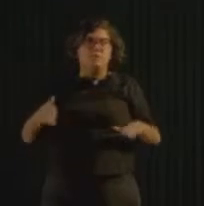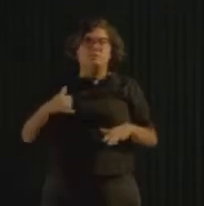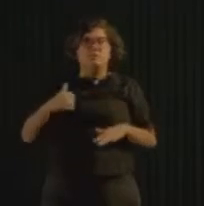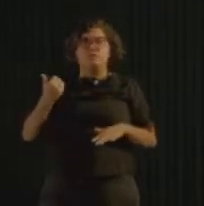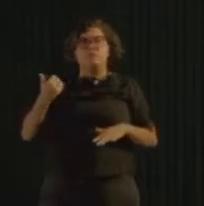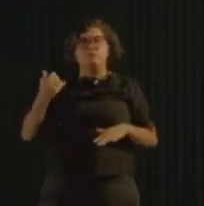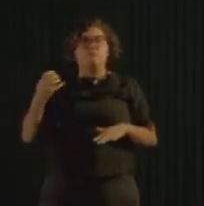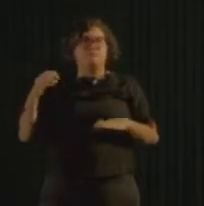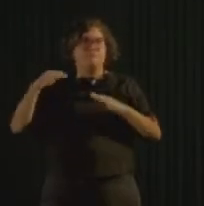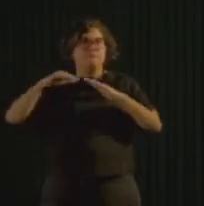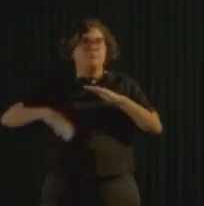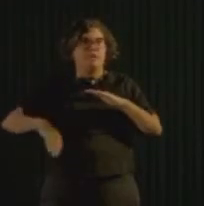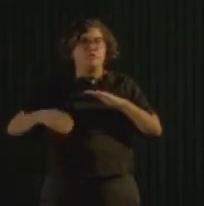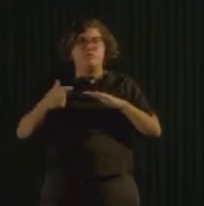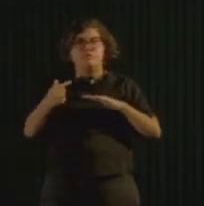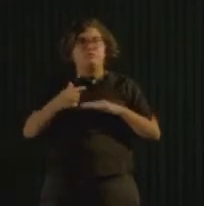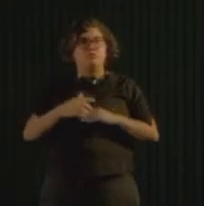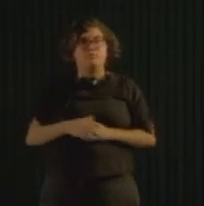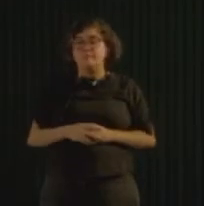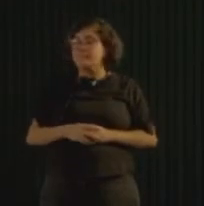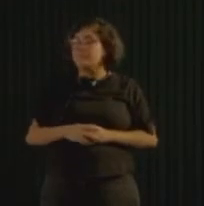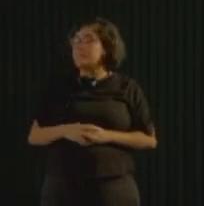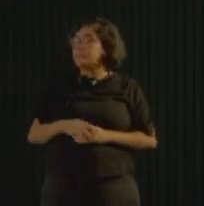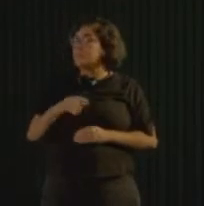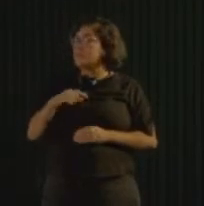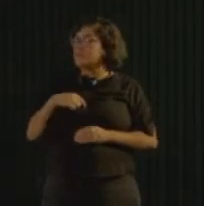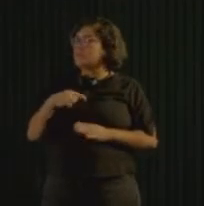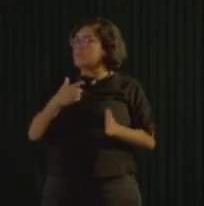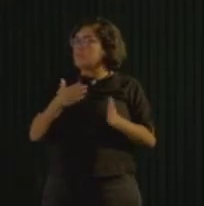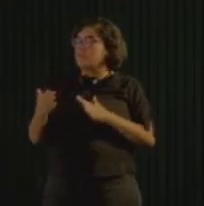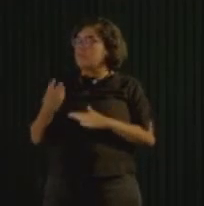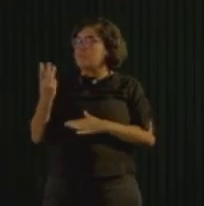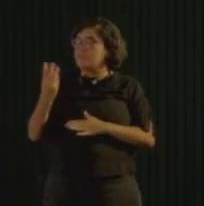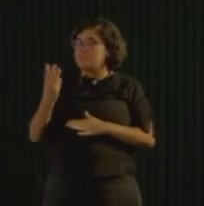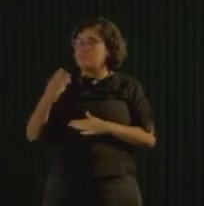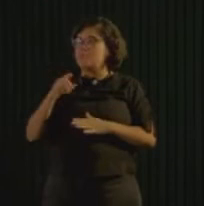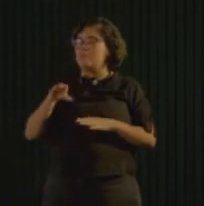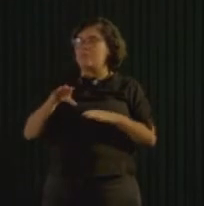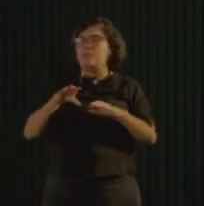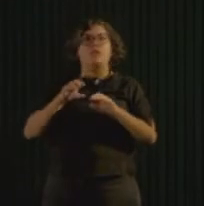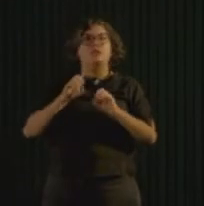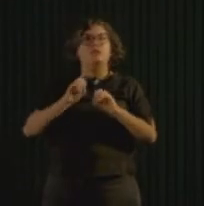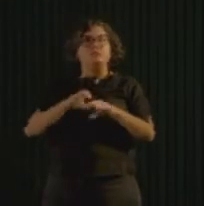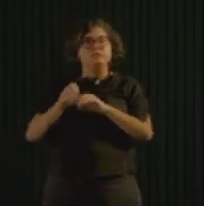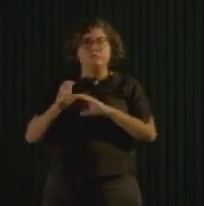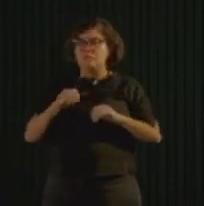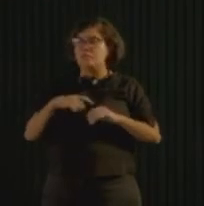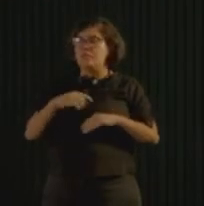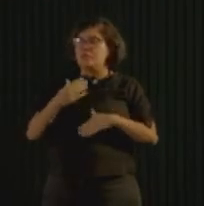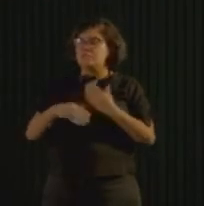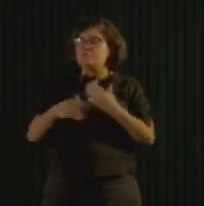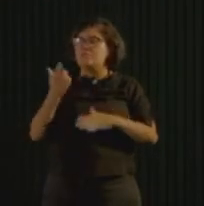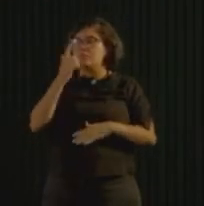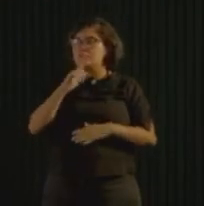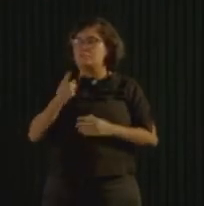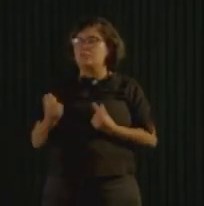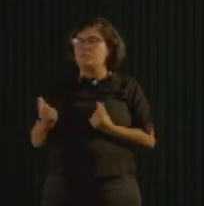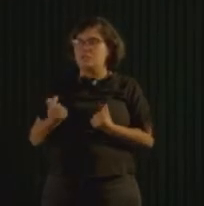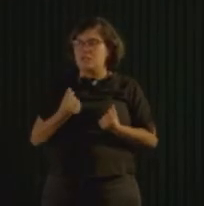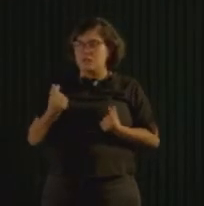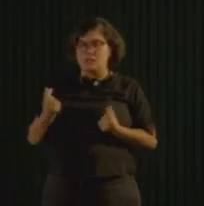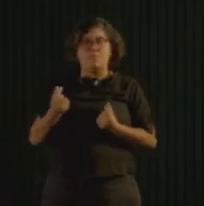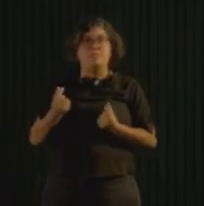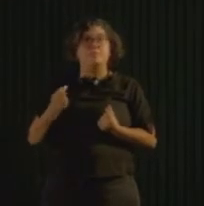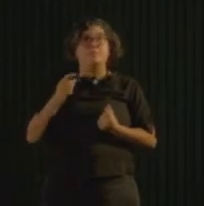E esse é o eixo que eu acho o mais transformador, que é o de geração de renda. Essa daqui é uma